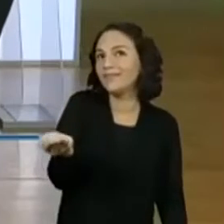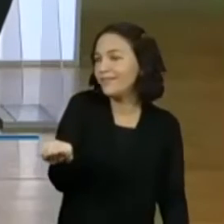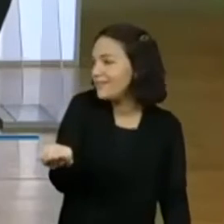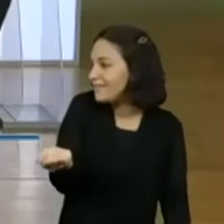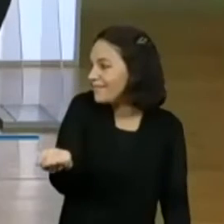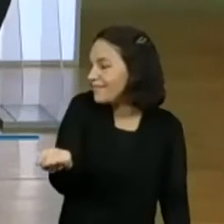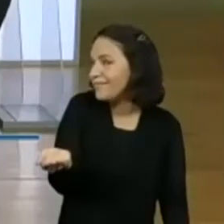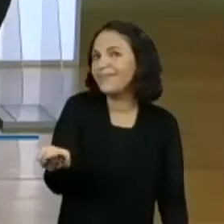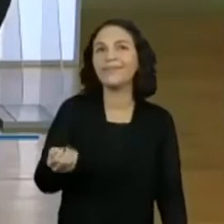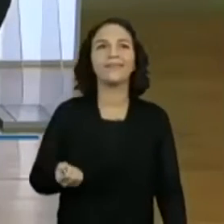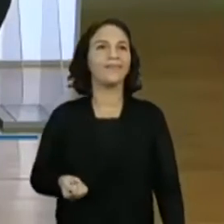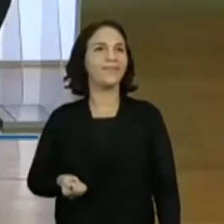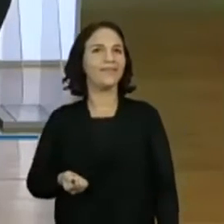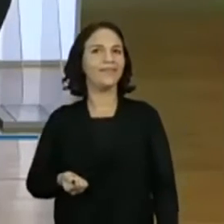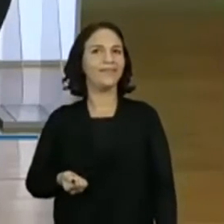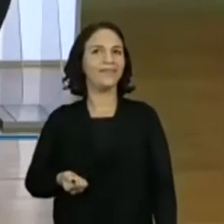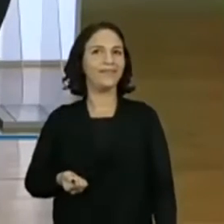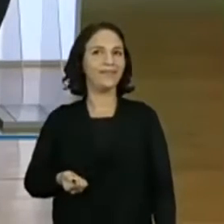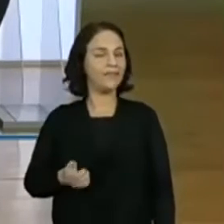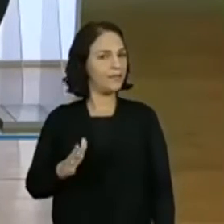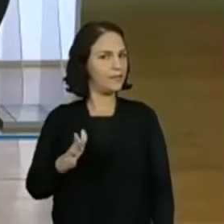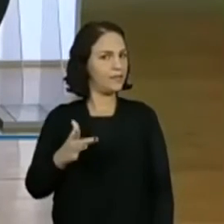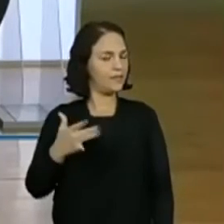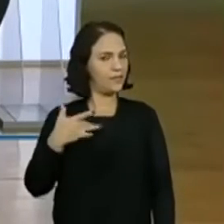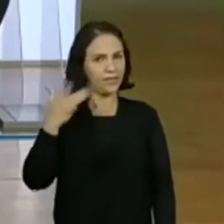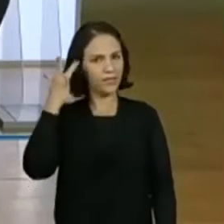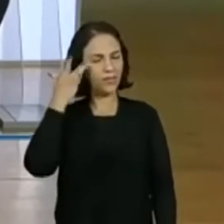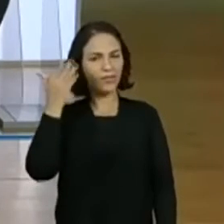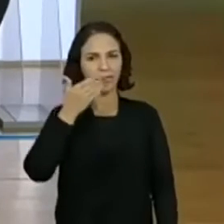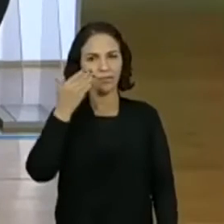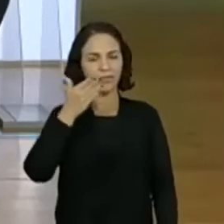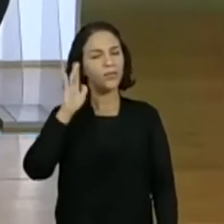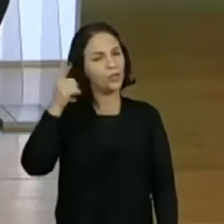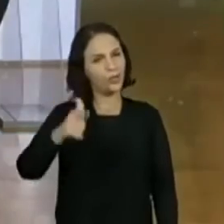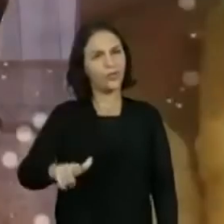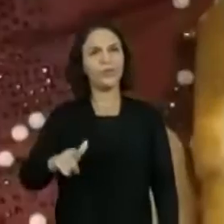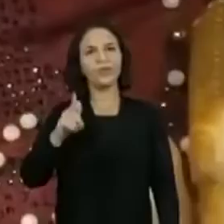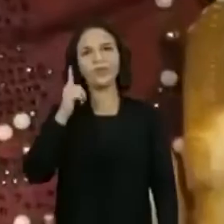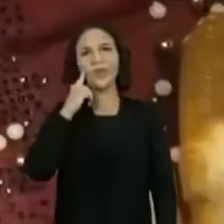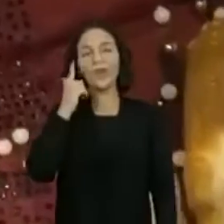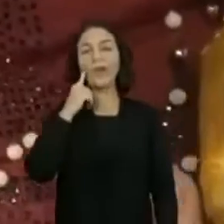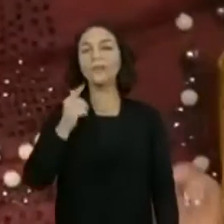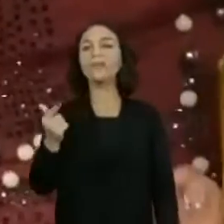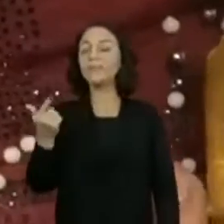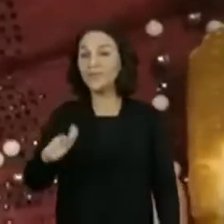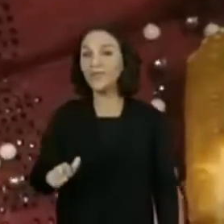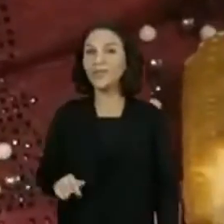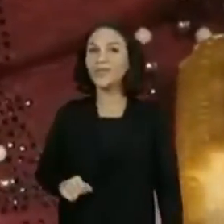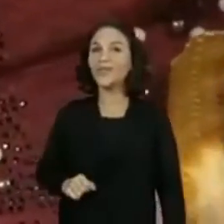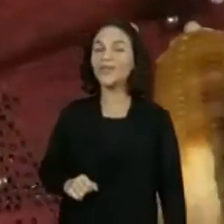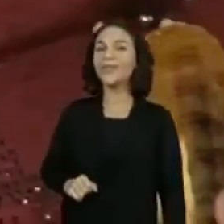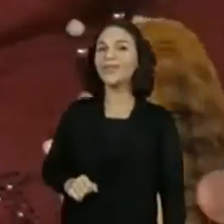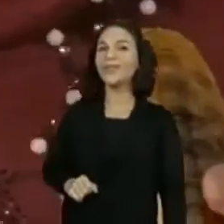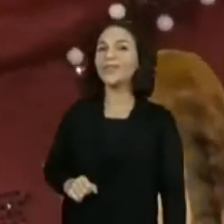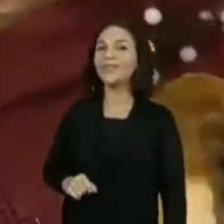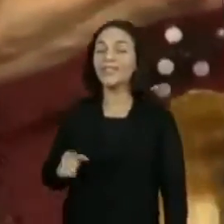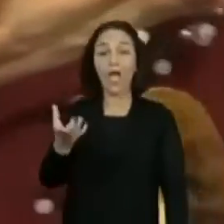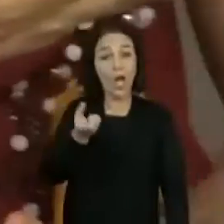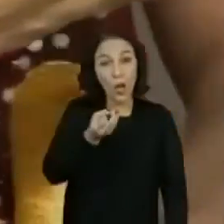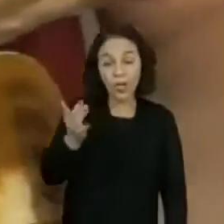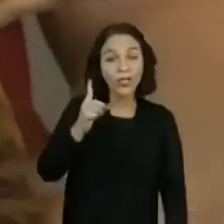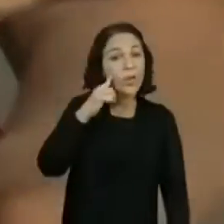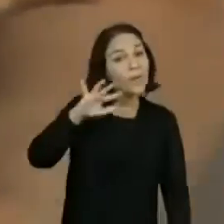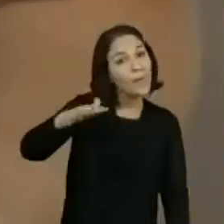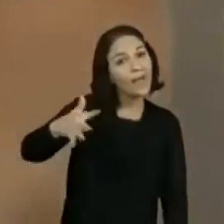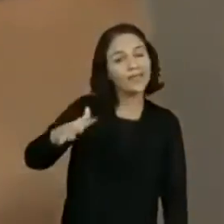Curre, curre. Vamos ver, que eu acho que eles não viram, hein, professora? Vamos ver. aí rapidinho para eles. eu vou mostrar rapidinho. E não pode contar.